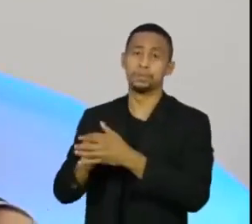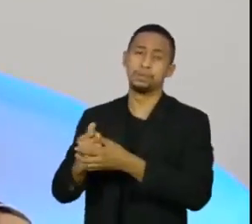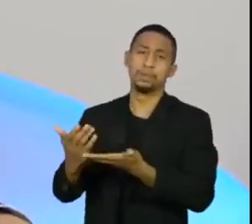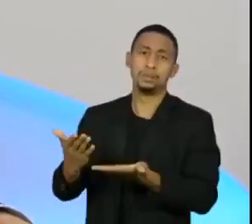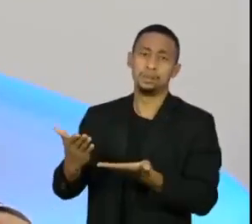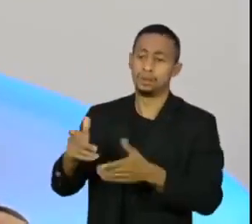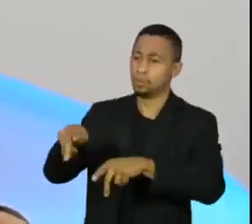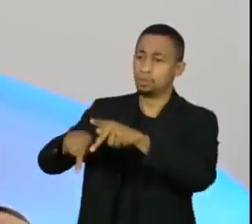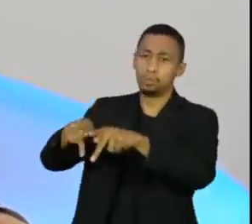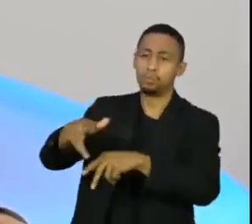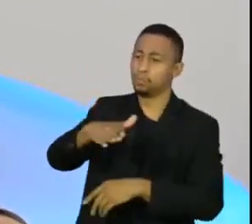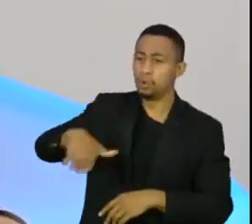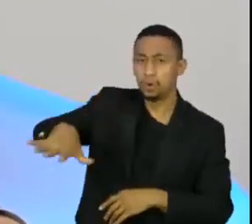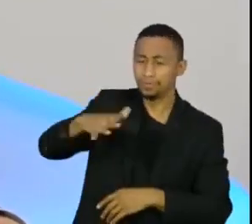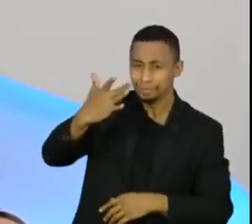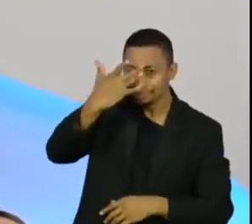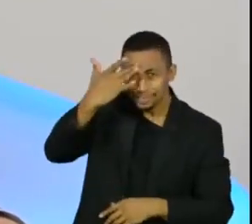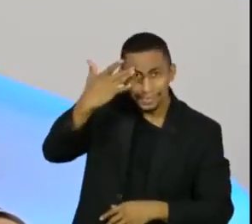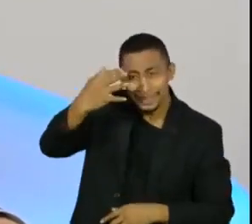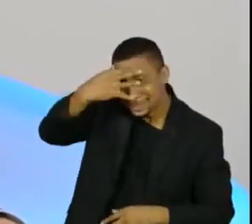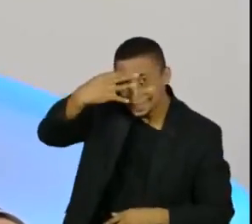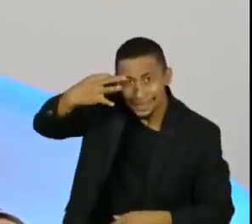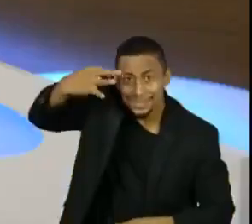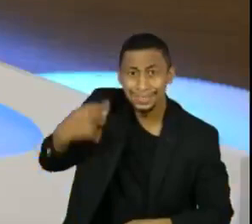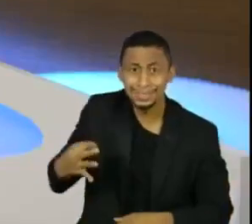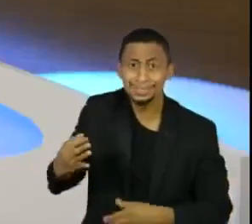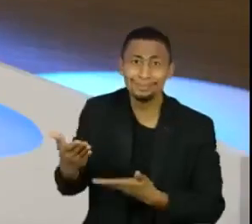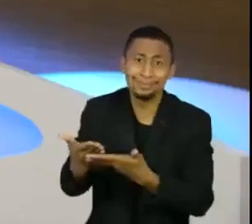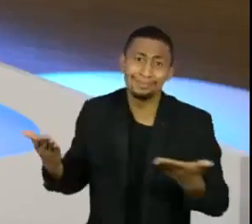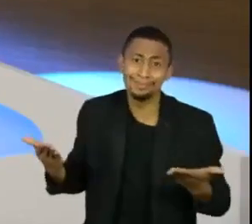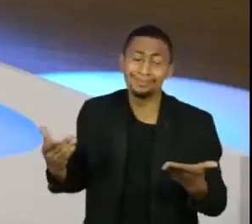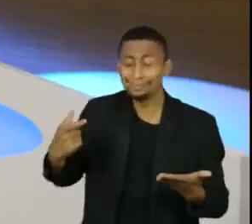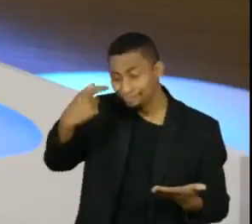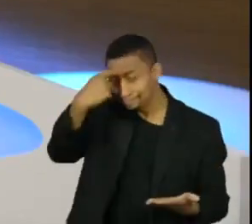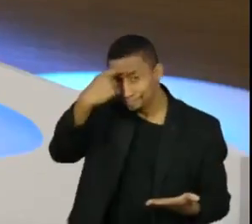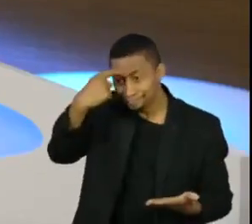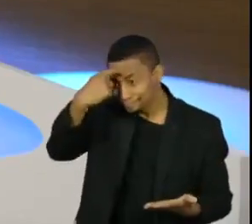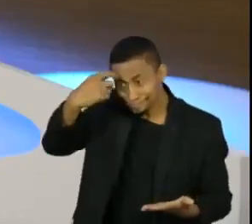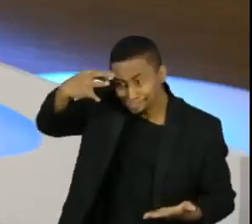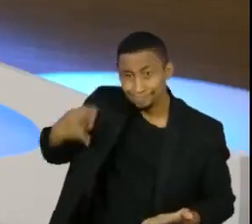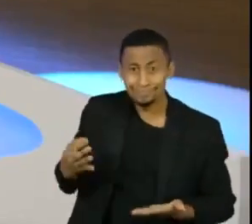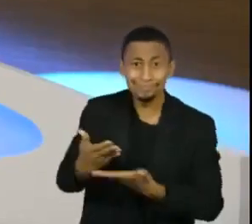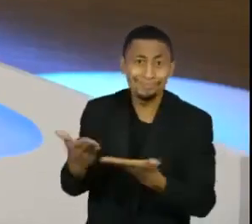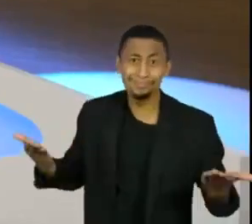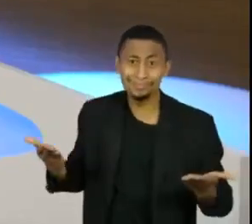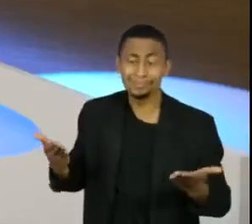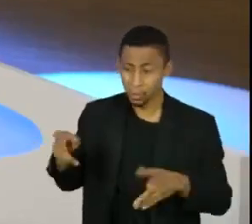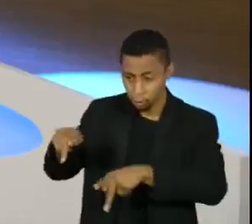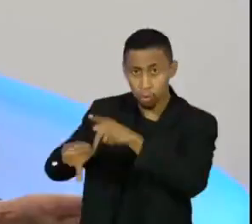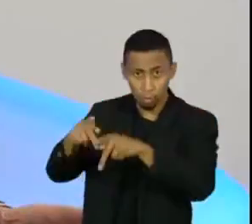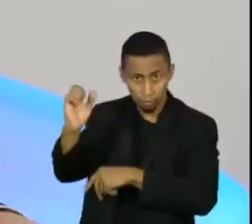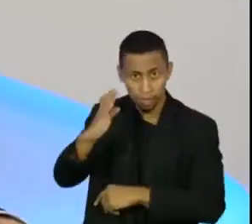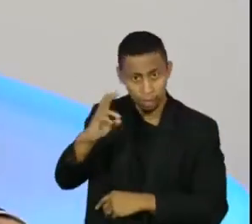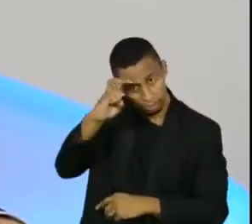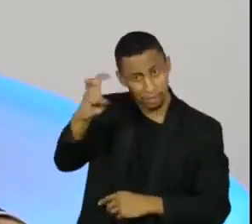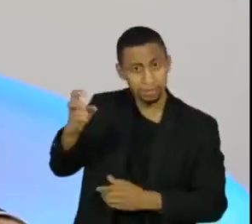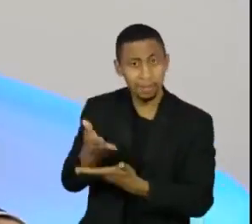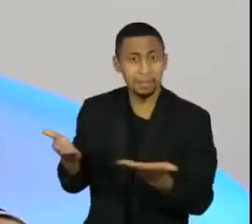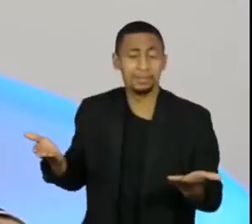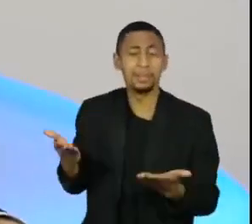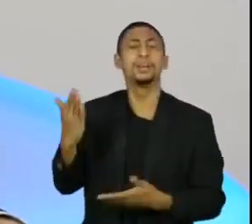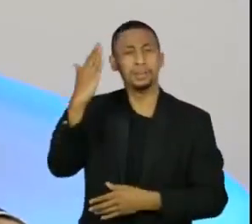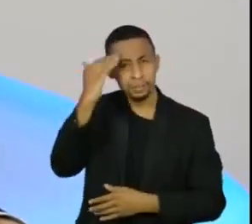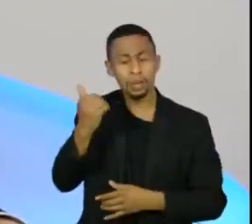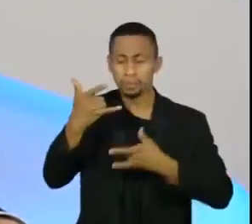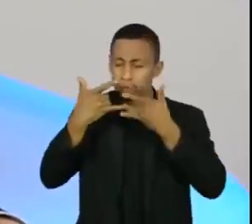fase difícil, que nós estamos próximos da imunização. Então, eu tenho consciência da inteligência do povo brasileiro de compreender que o melhor caminho é a